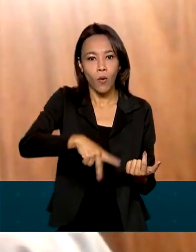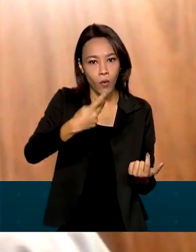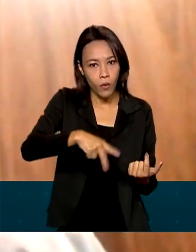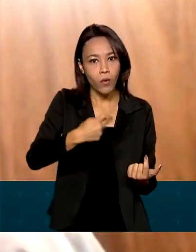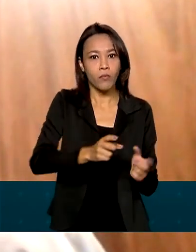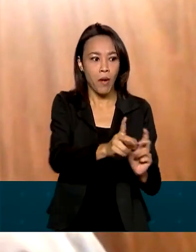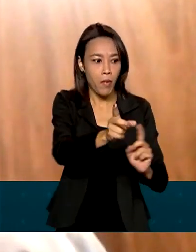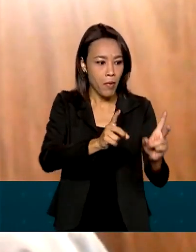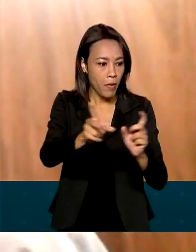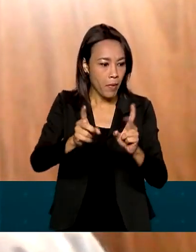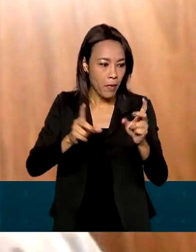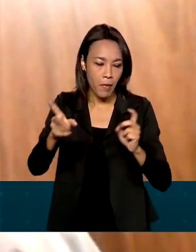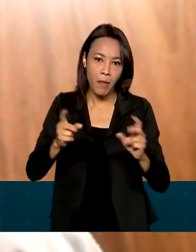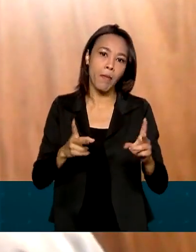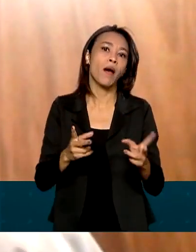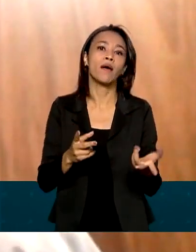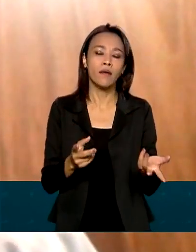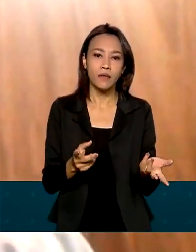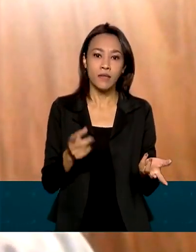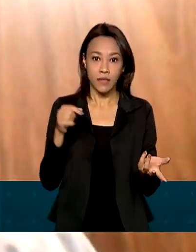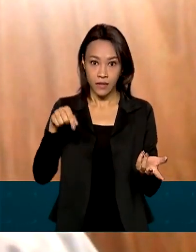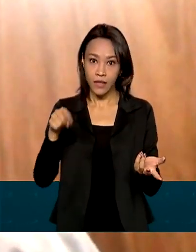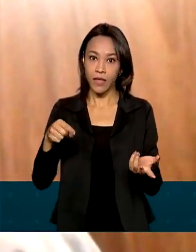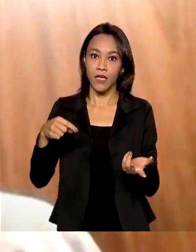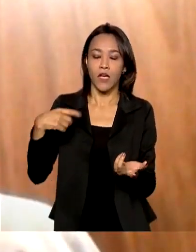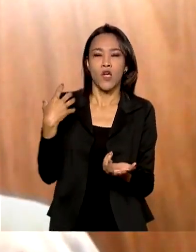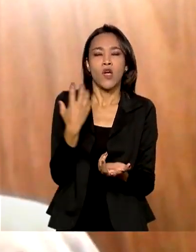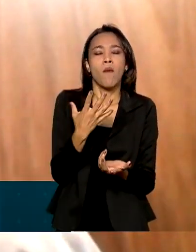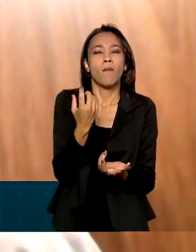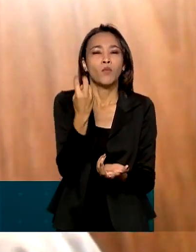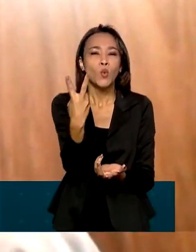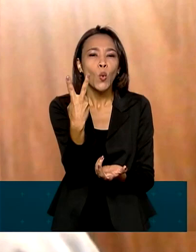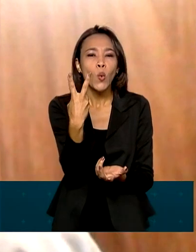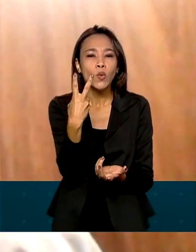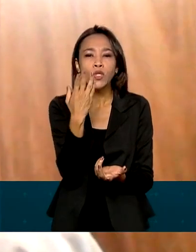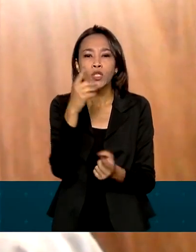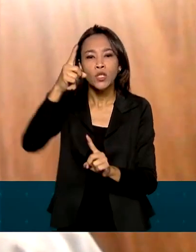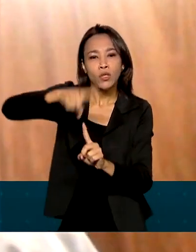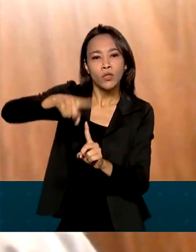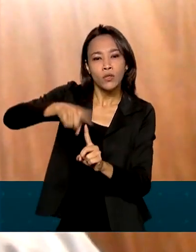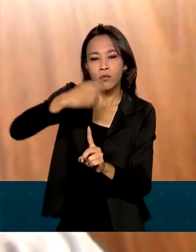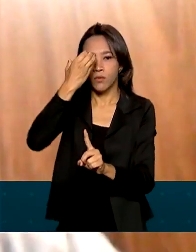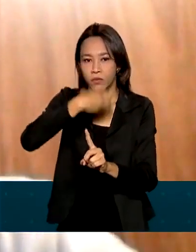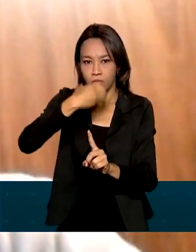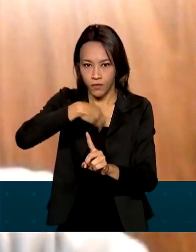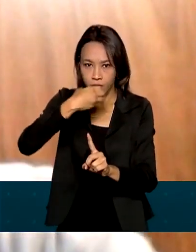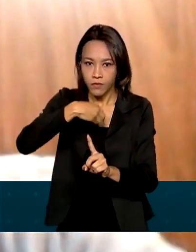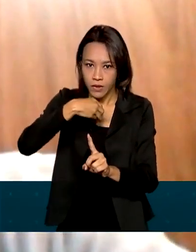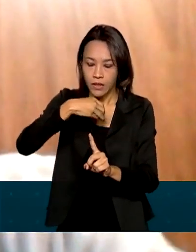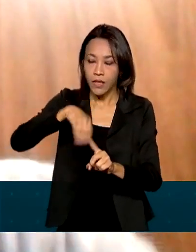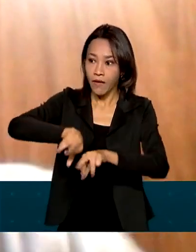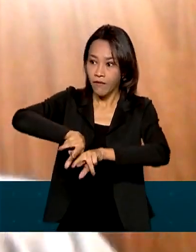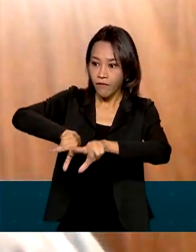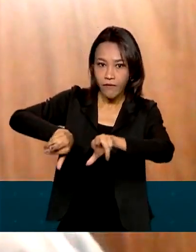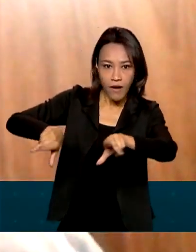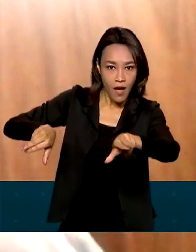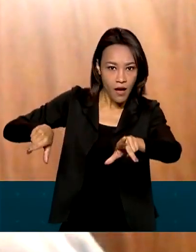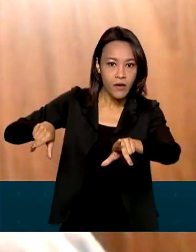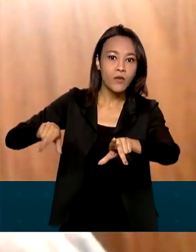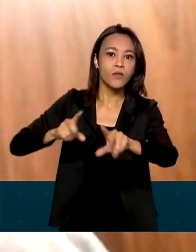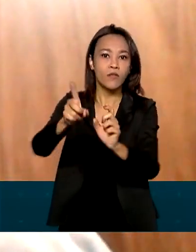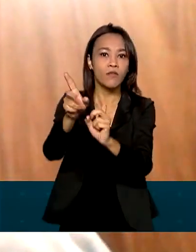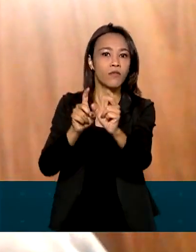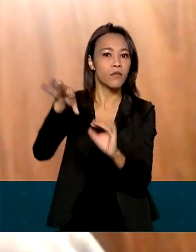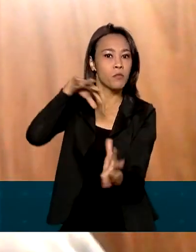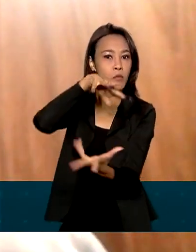variedade que é mundial, duas variedades, a Gala e a Fuji, que são variedades que o mercado internacional